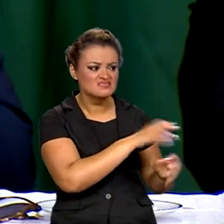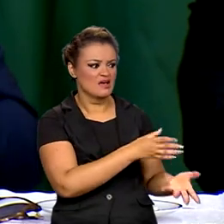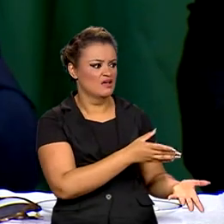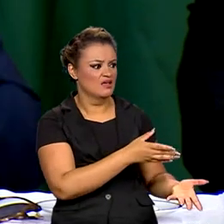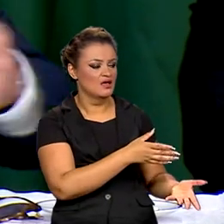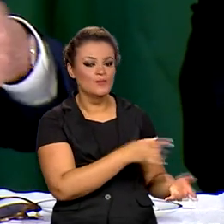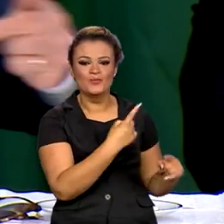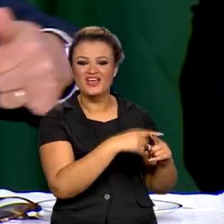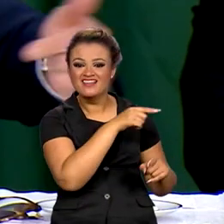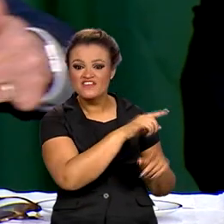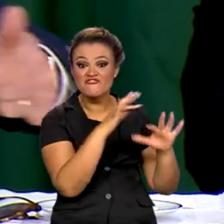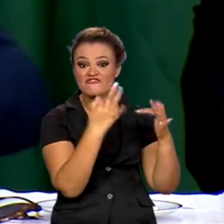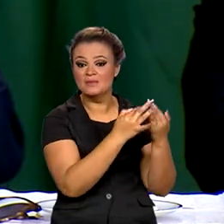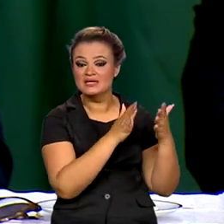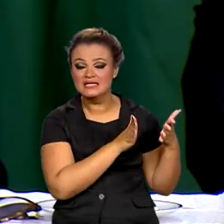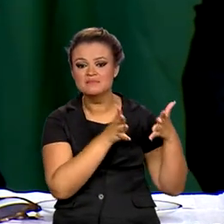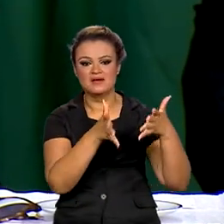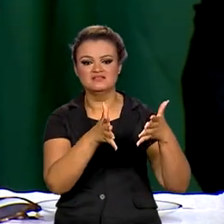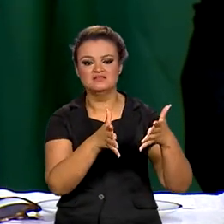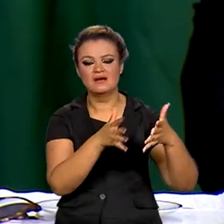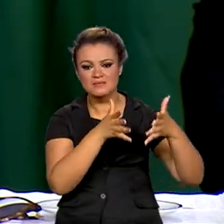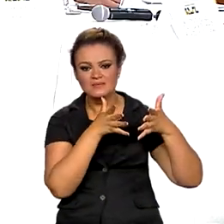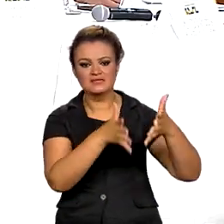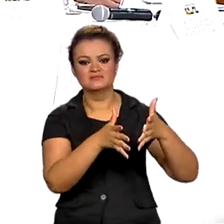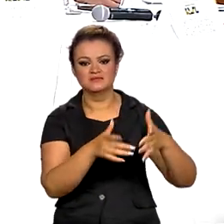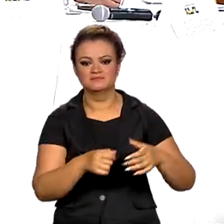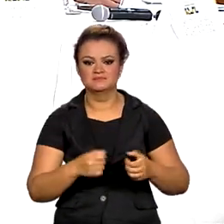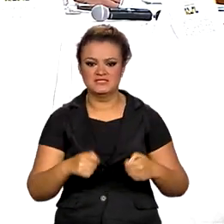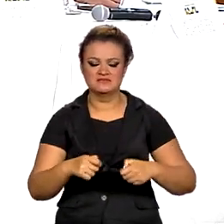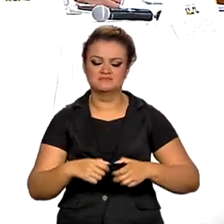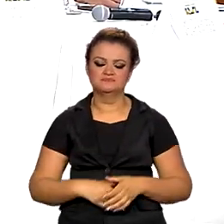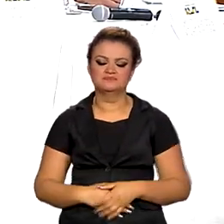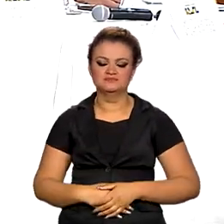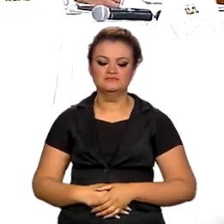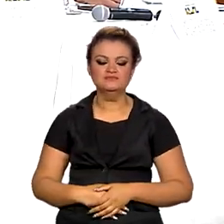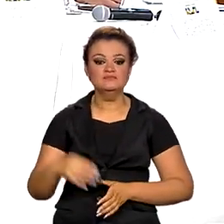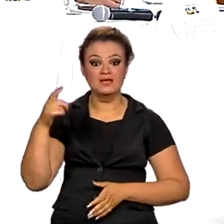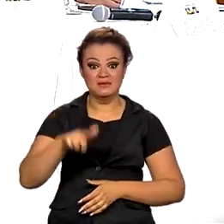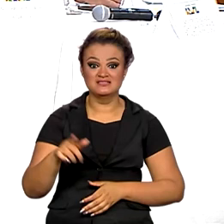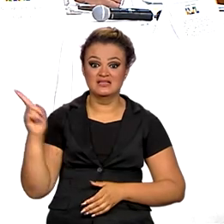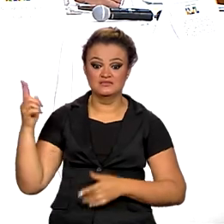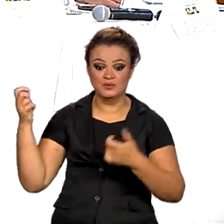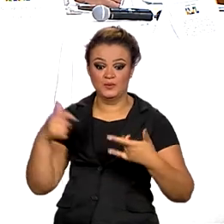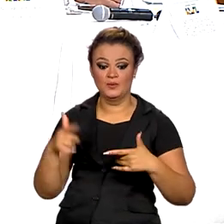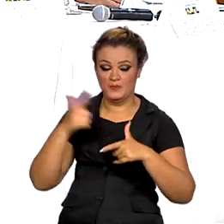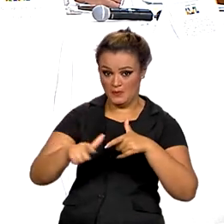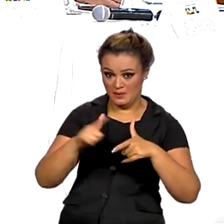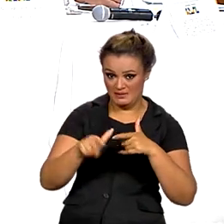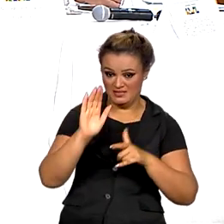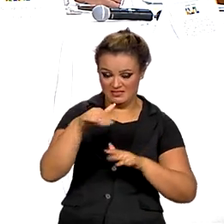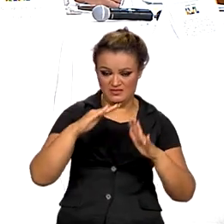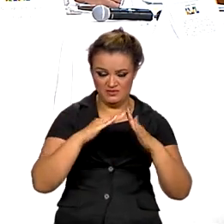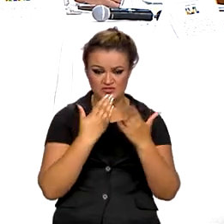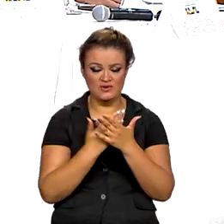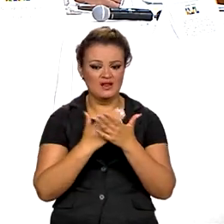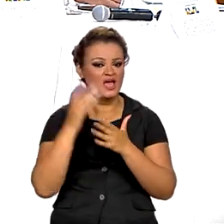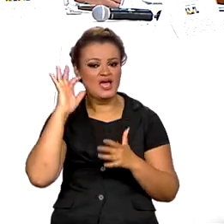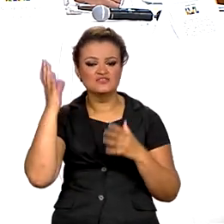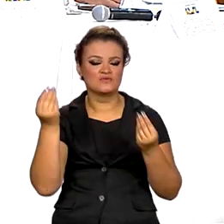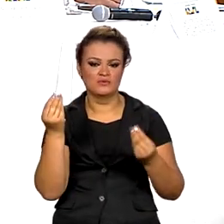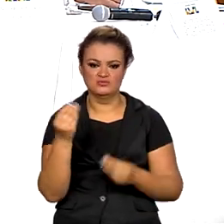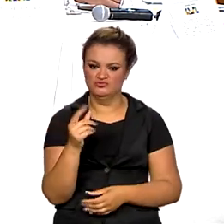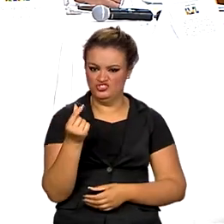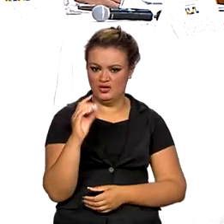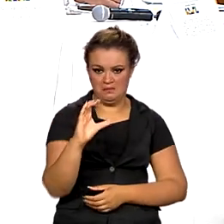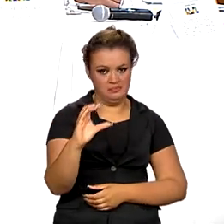família tem que estar envolvida nesse processo. E acrescentou que o problema da violência nas escolas não será resolvido com